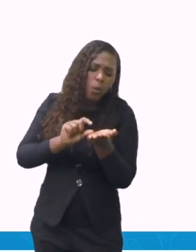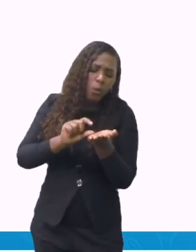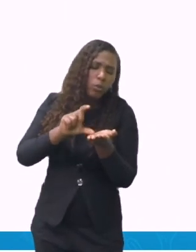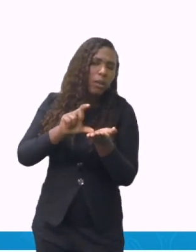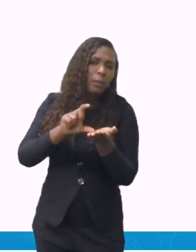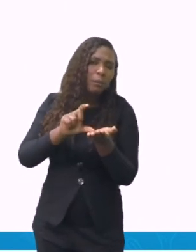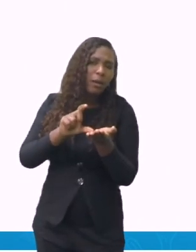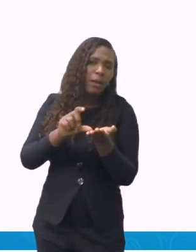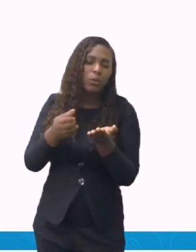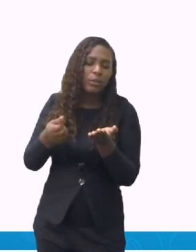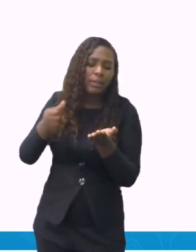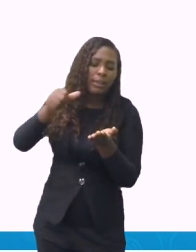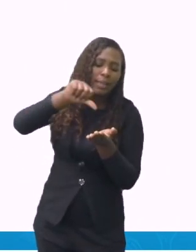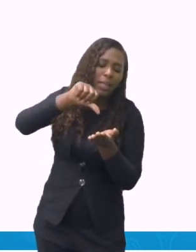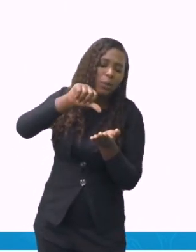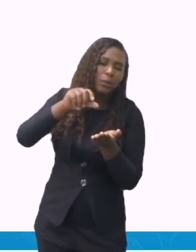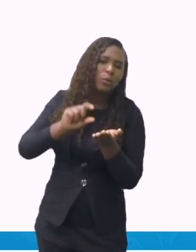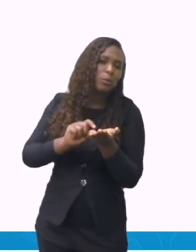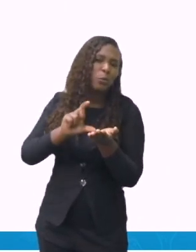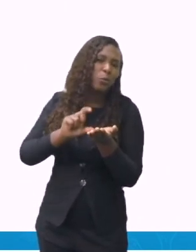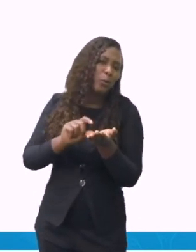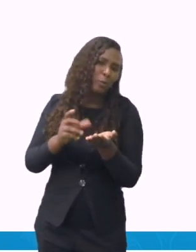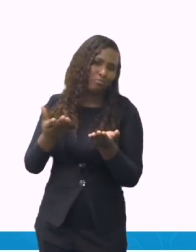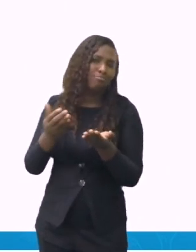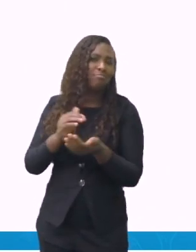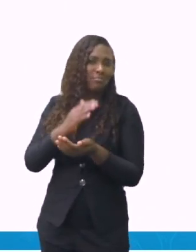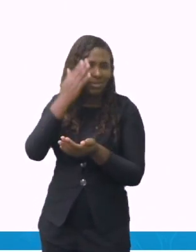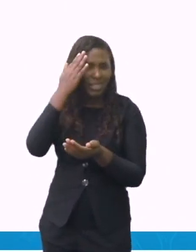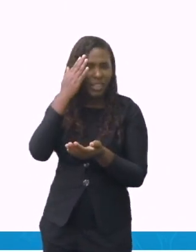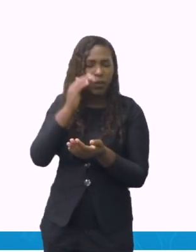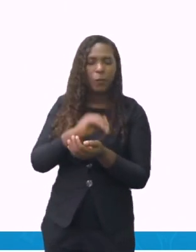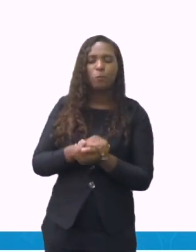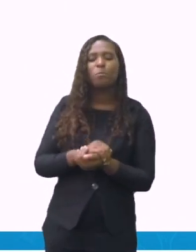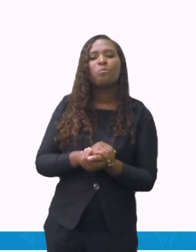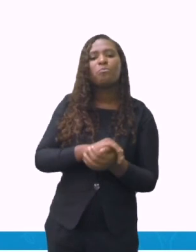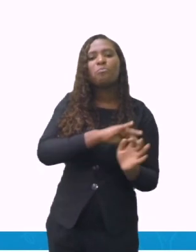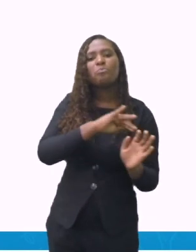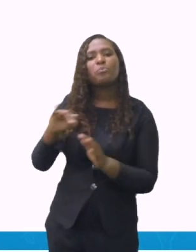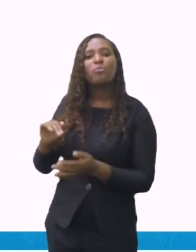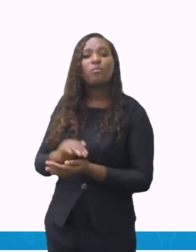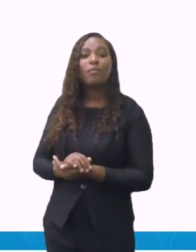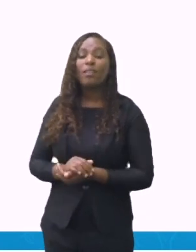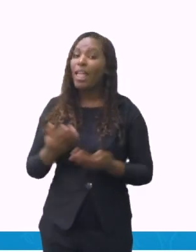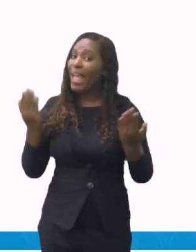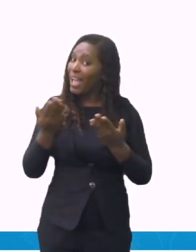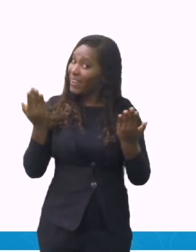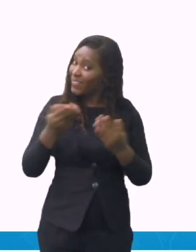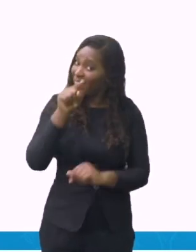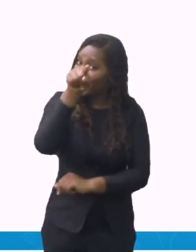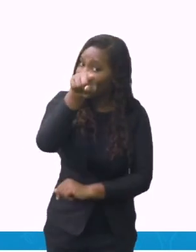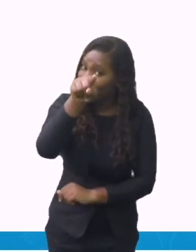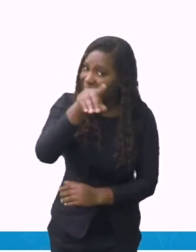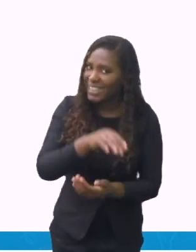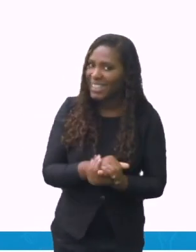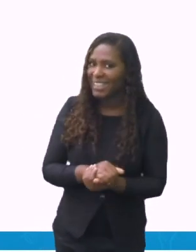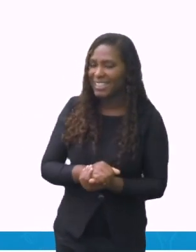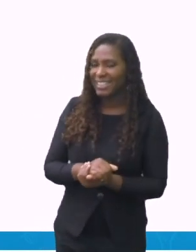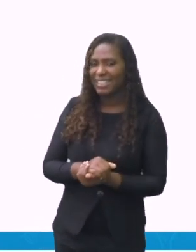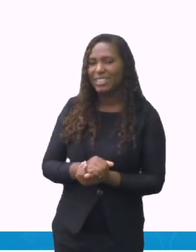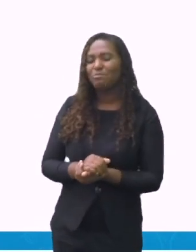E agora eu vou deixar com vocês. Observe uma receita que você gosta, né? Você precisa gostar dessa receita.